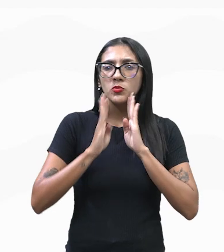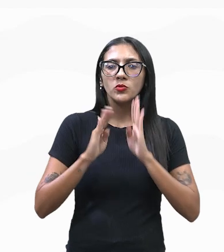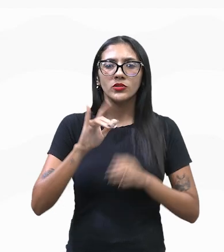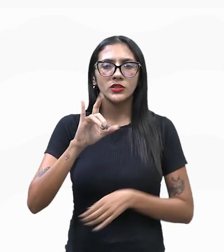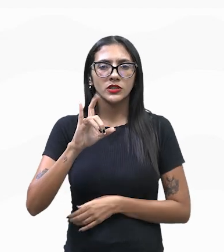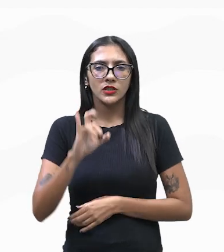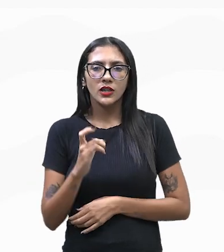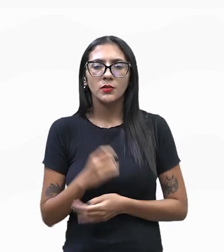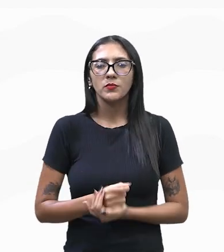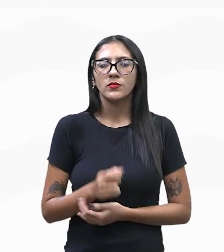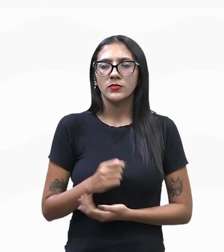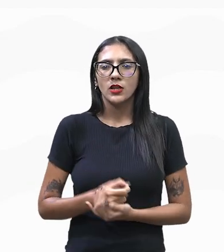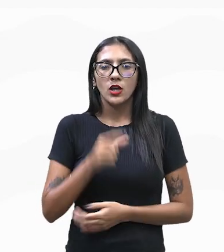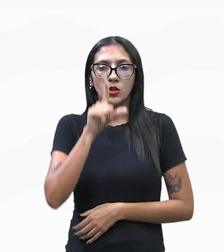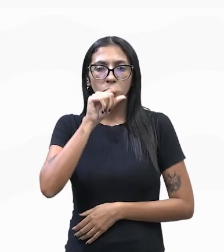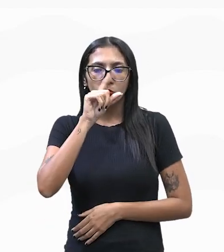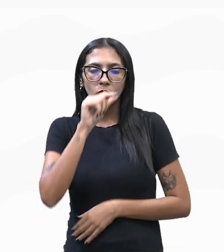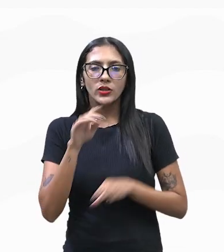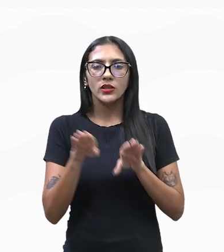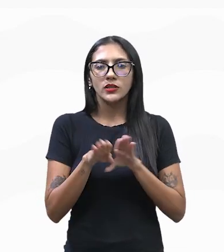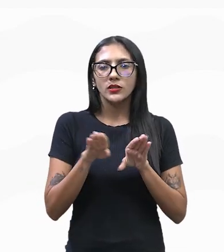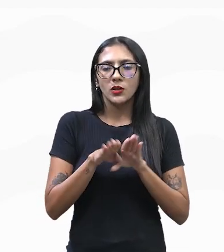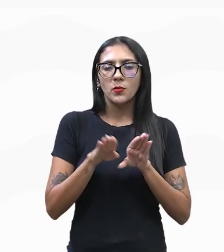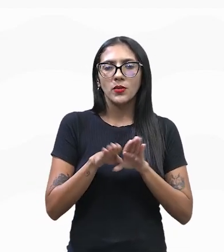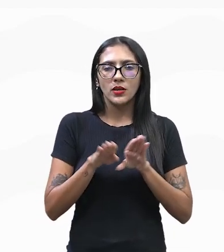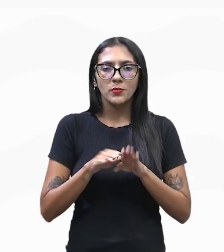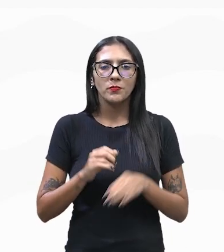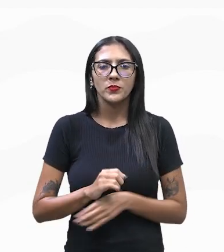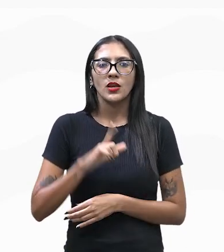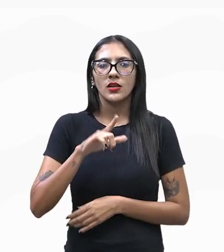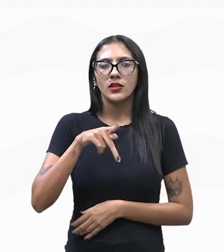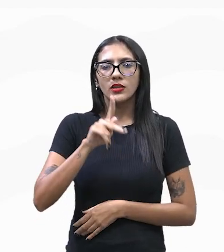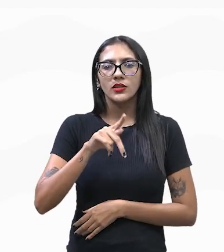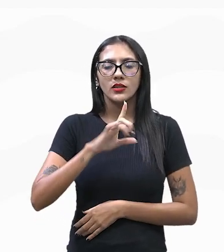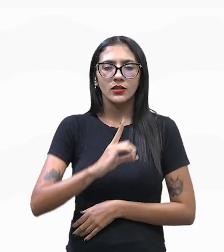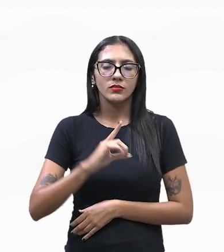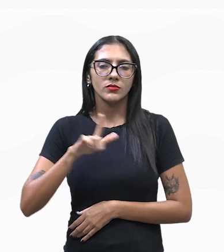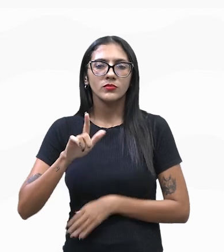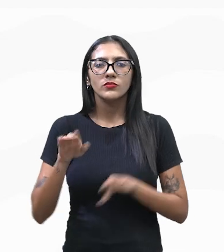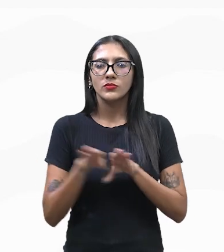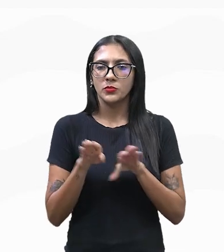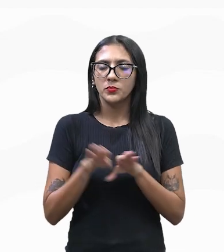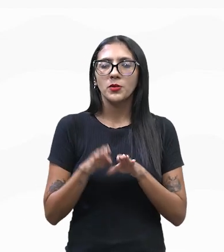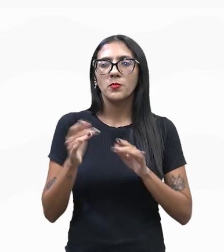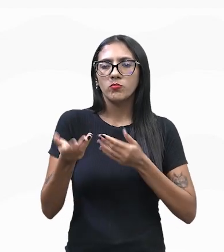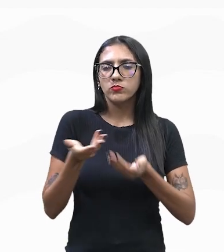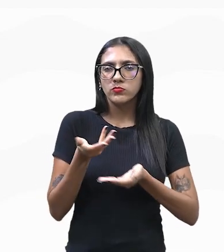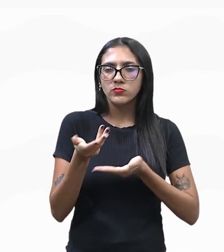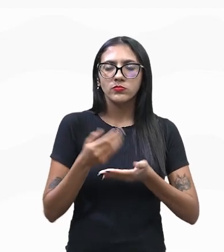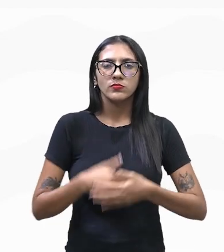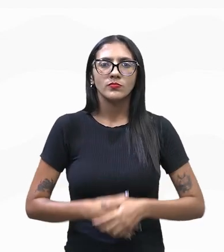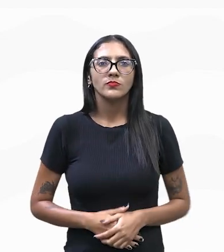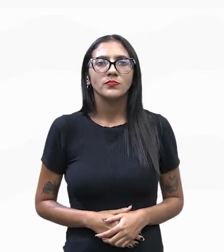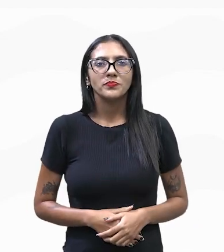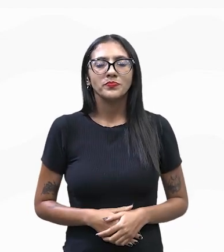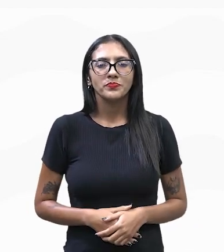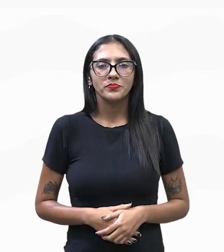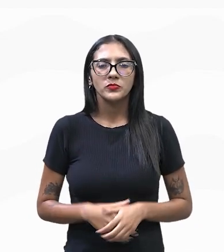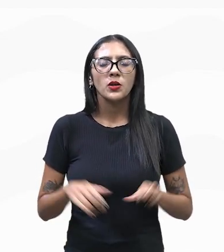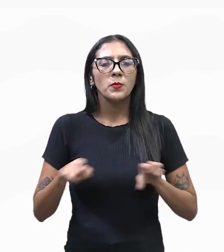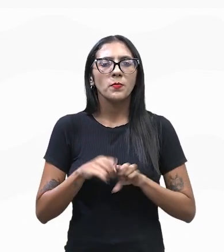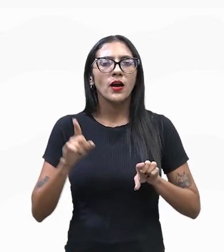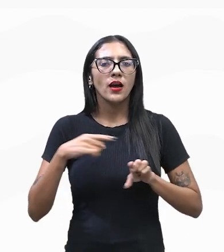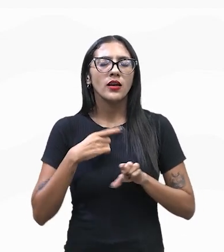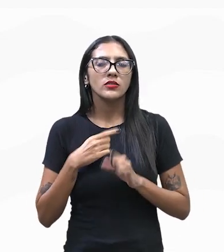Instagram, Twitter e LinkedIn para promover marcas e interagir com o público. Só um adendo, quando a gente fala de digital,